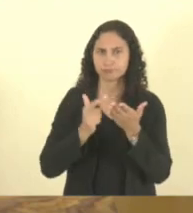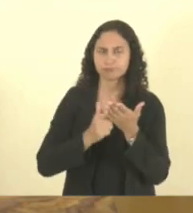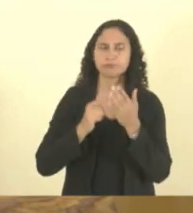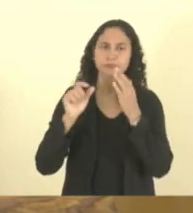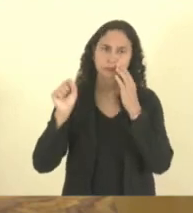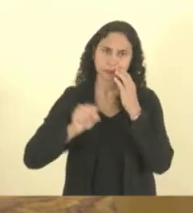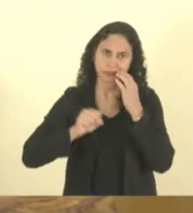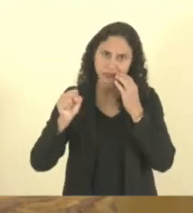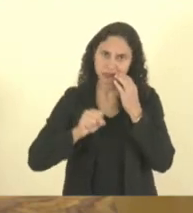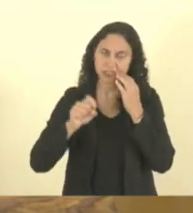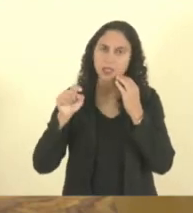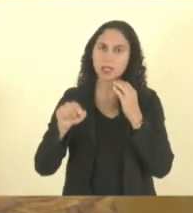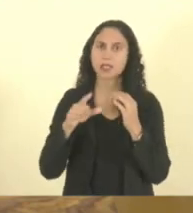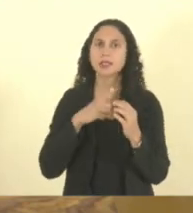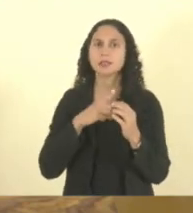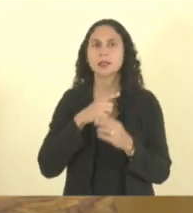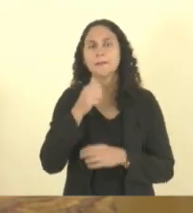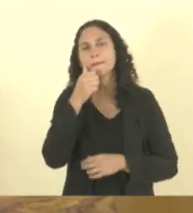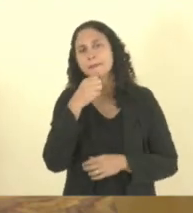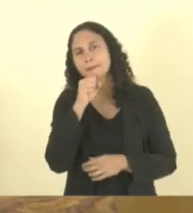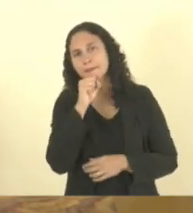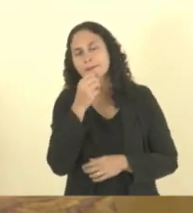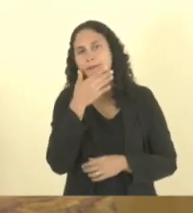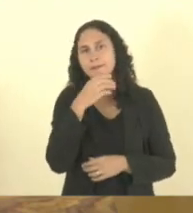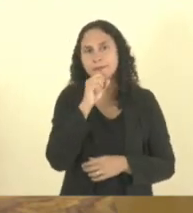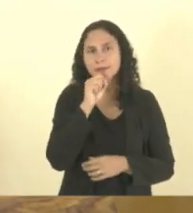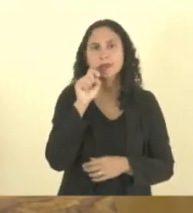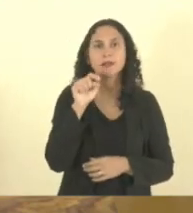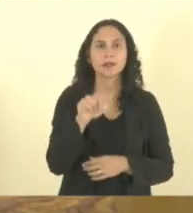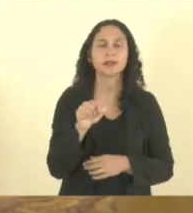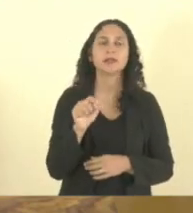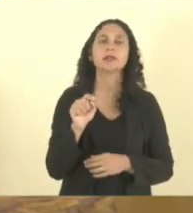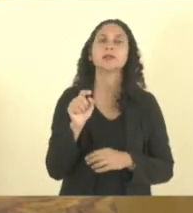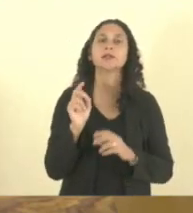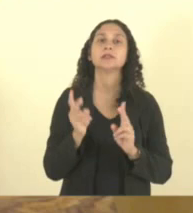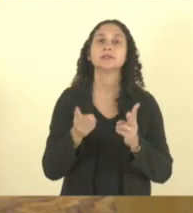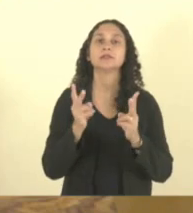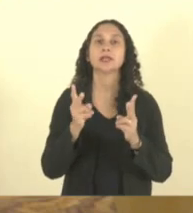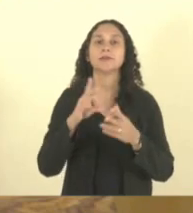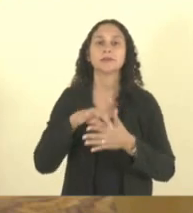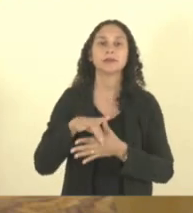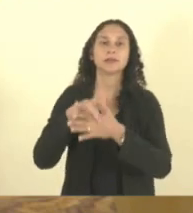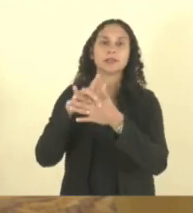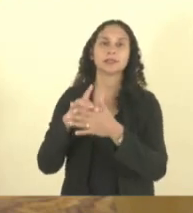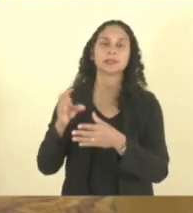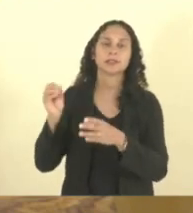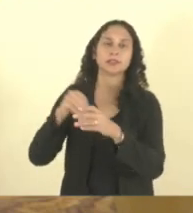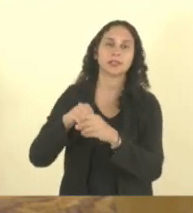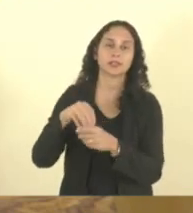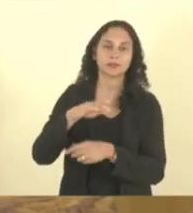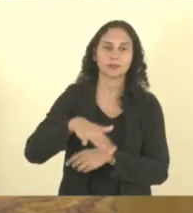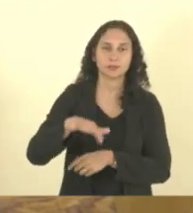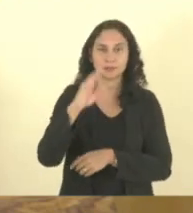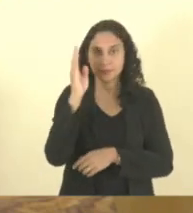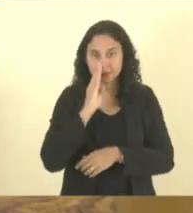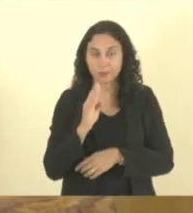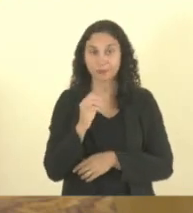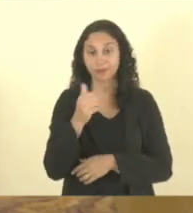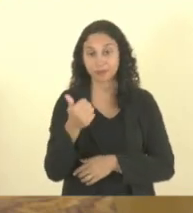Francisco Alberto Rubim, que governou a capitania de 1812 a 1819. Em